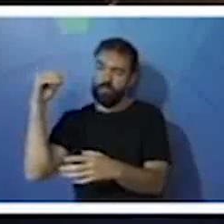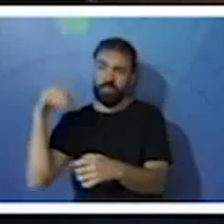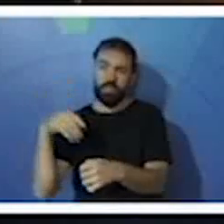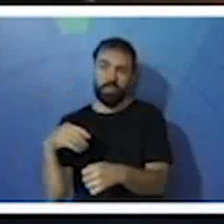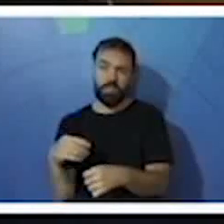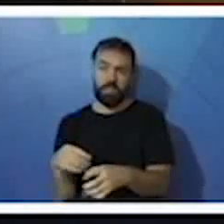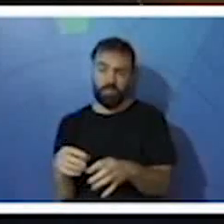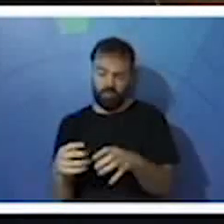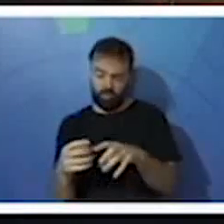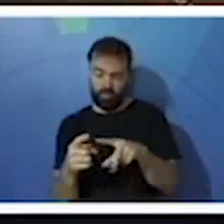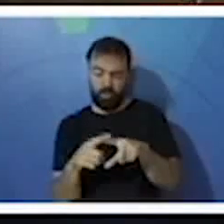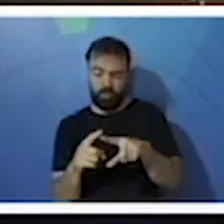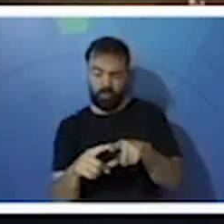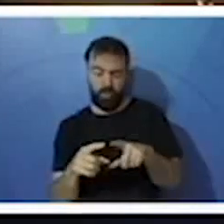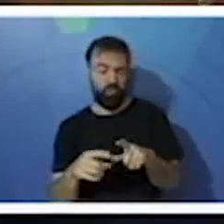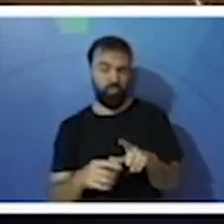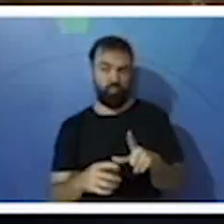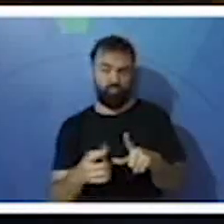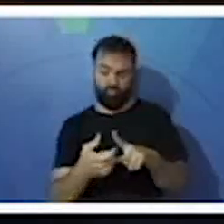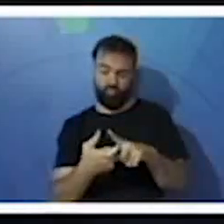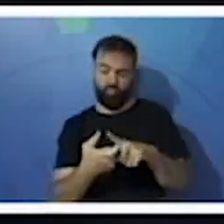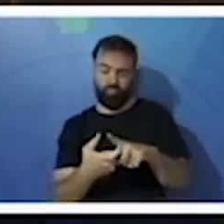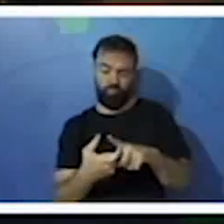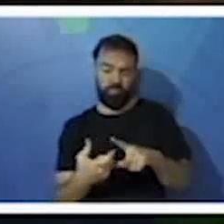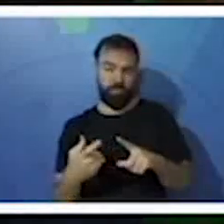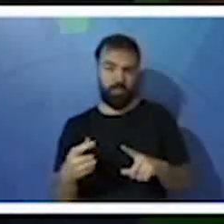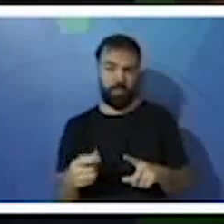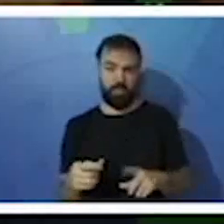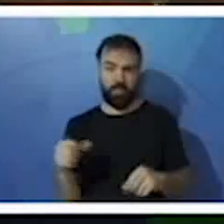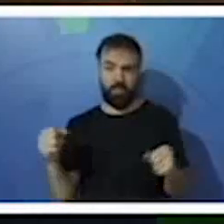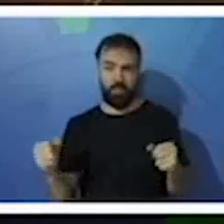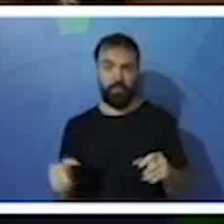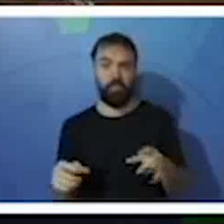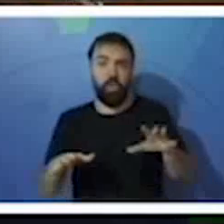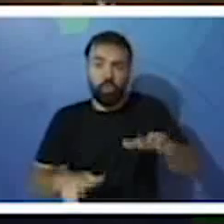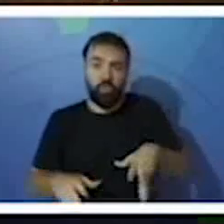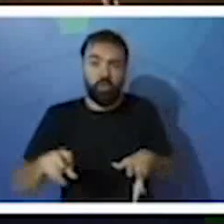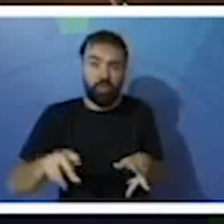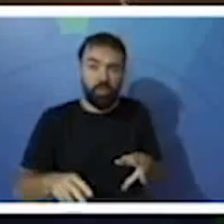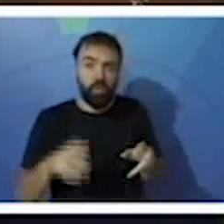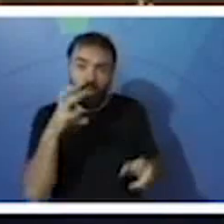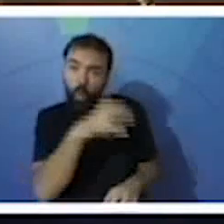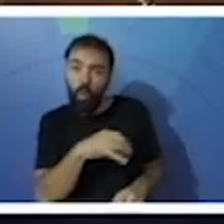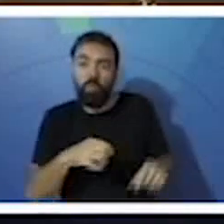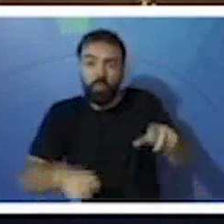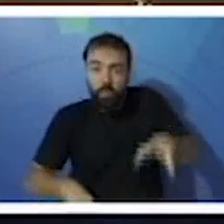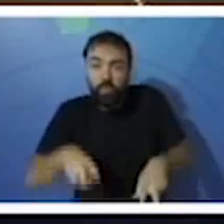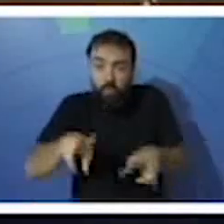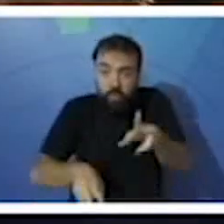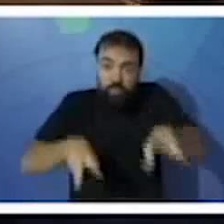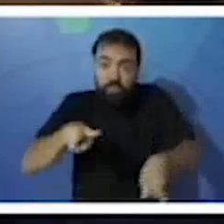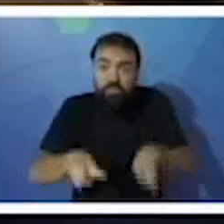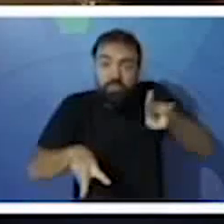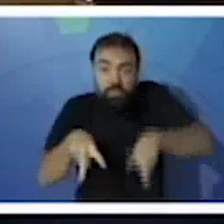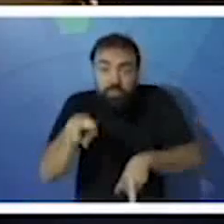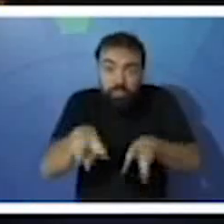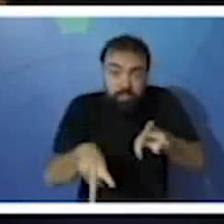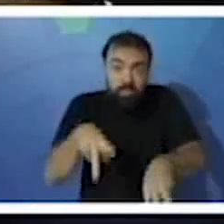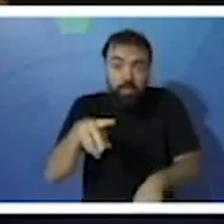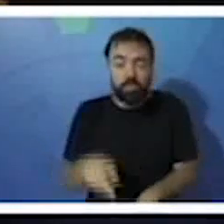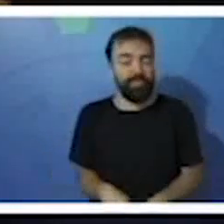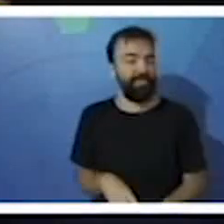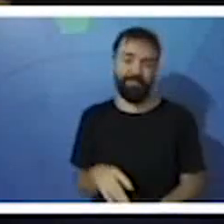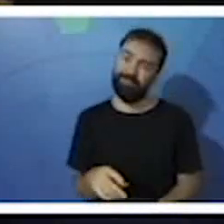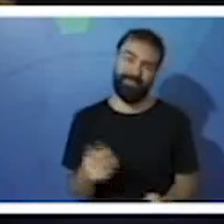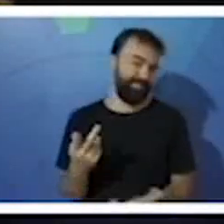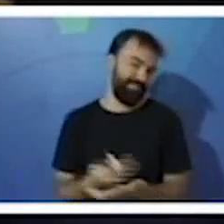ela possui os dedos fortes e grossos que possibilita a ela andar e a correr, porque ela é um animal grande, né? Então, vimos que não